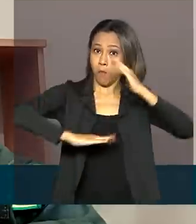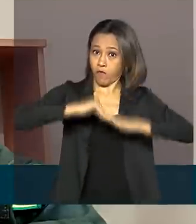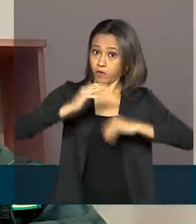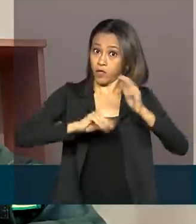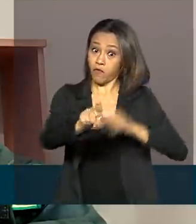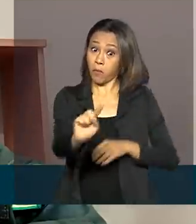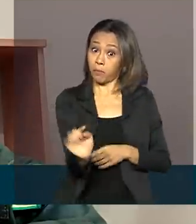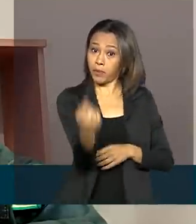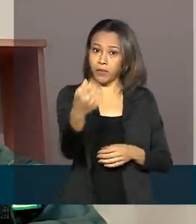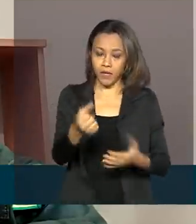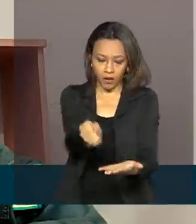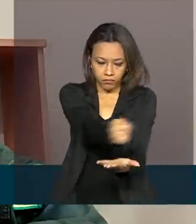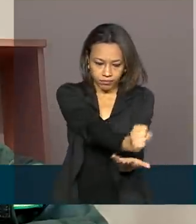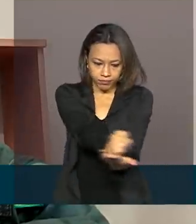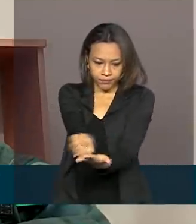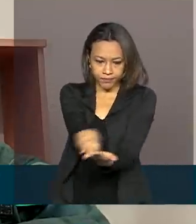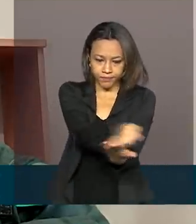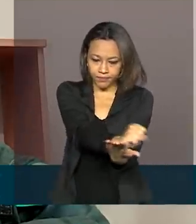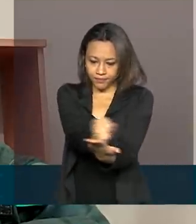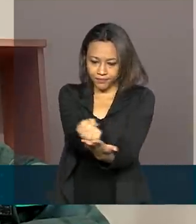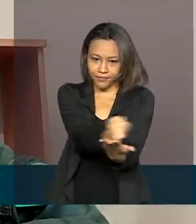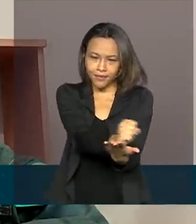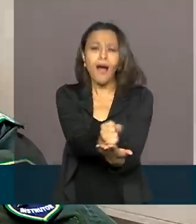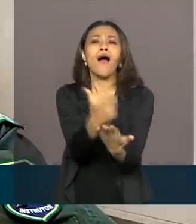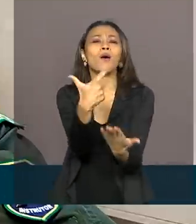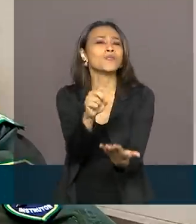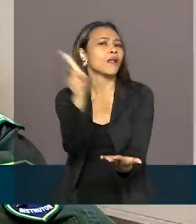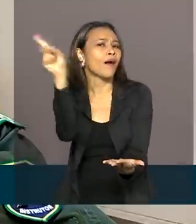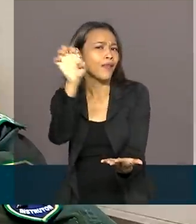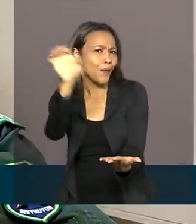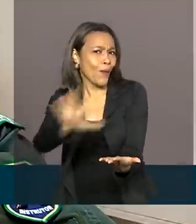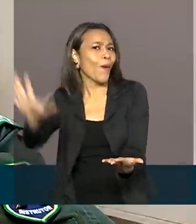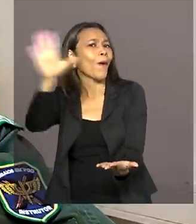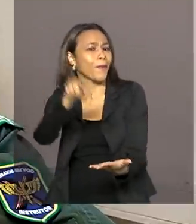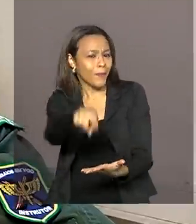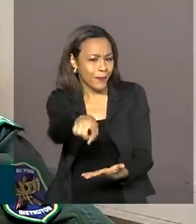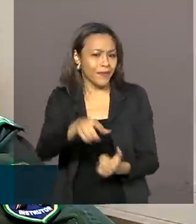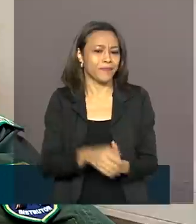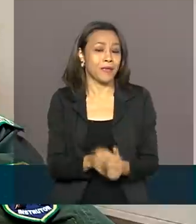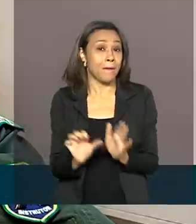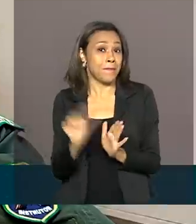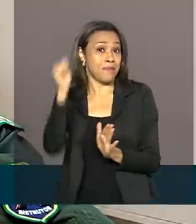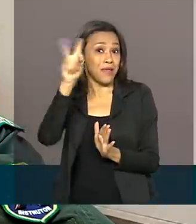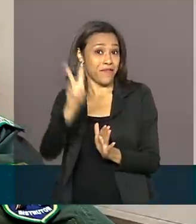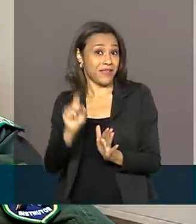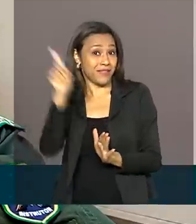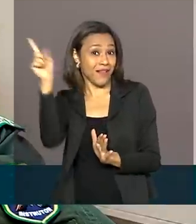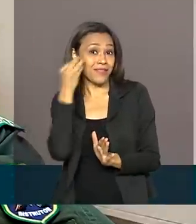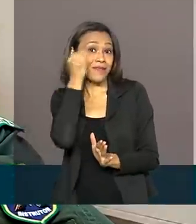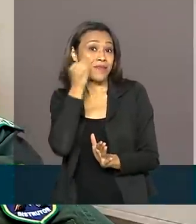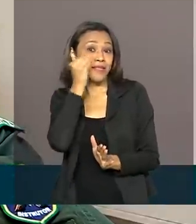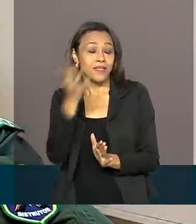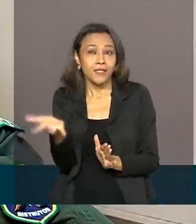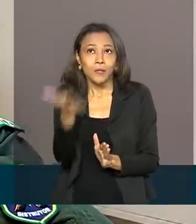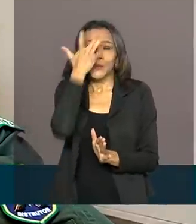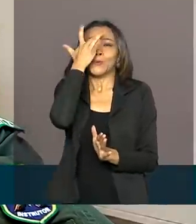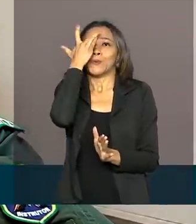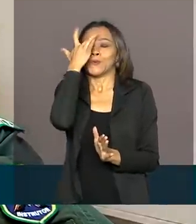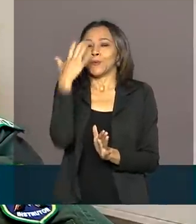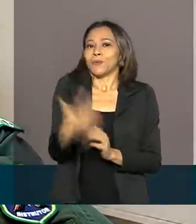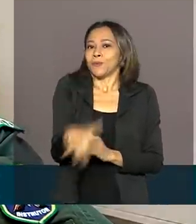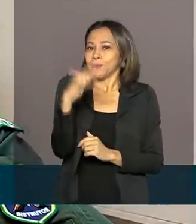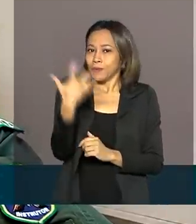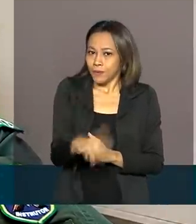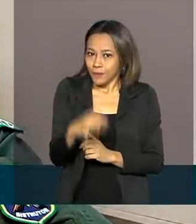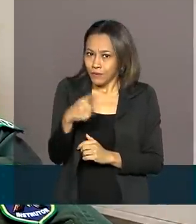primeiro a pilotar o jato, ainda lá na Europa. O voar o Gripen Eco pela primeira vez foi uma experiência muito marcante. Representou não